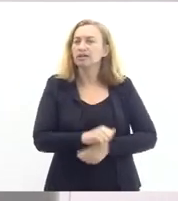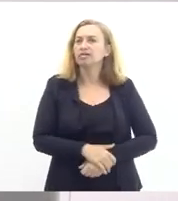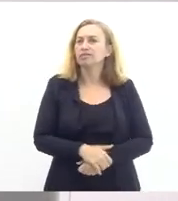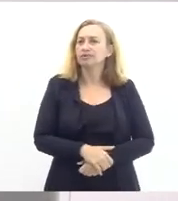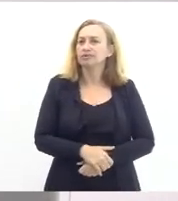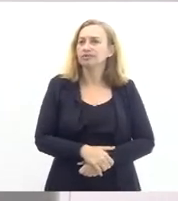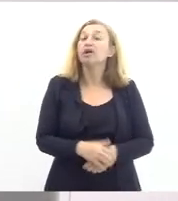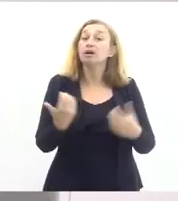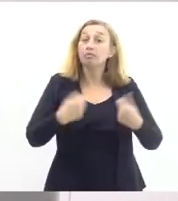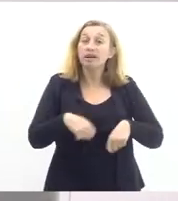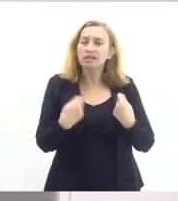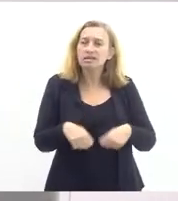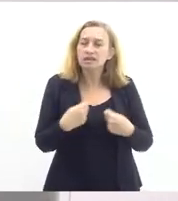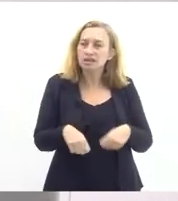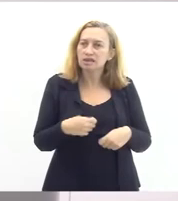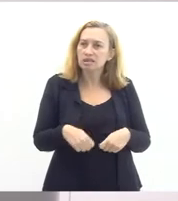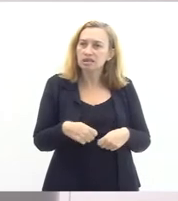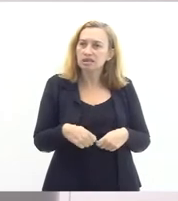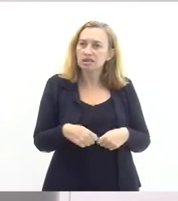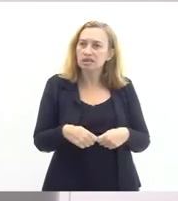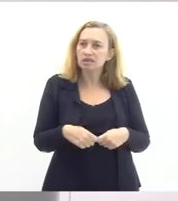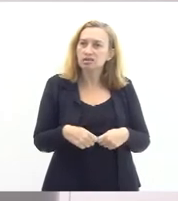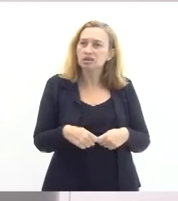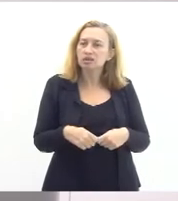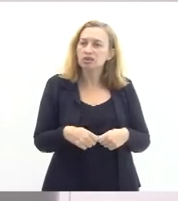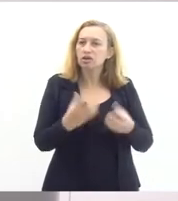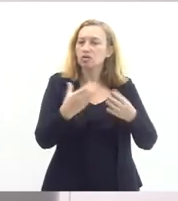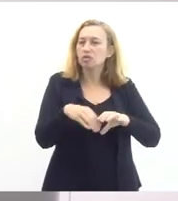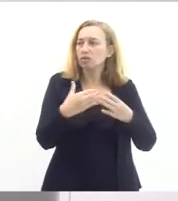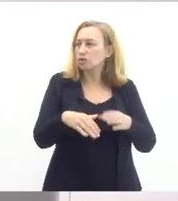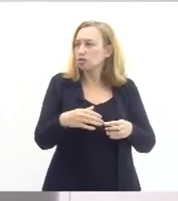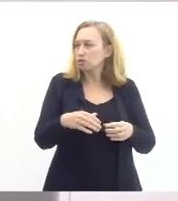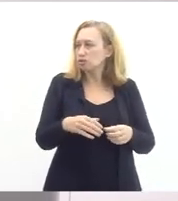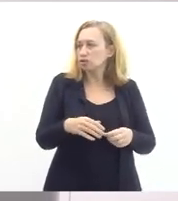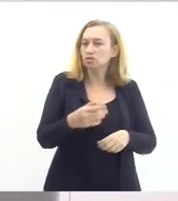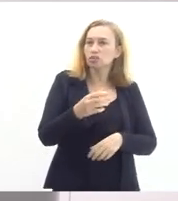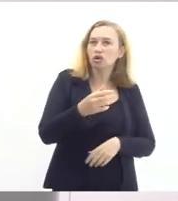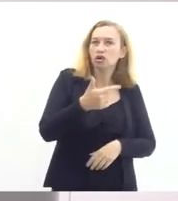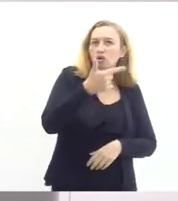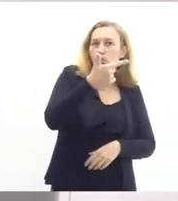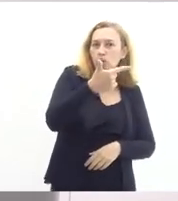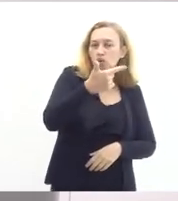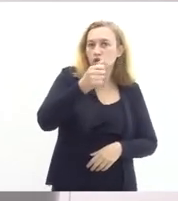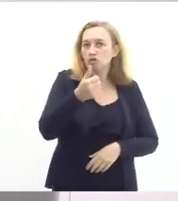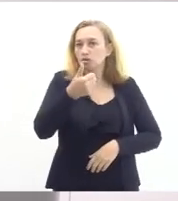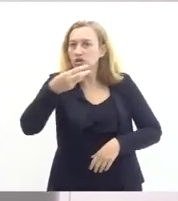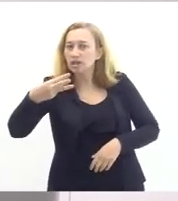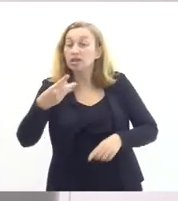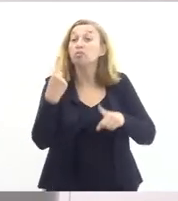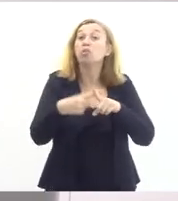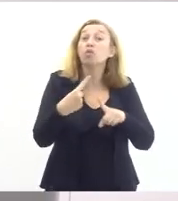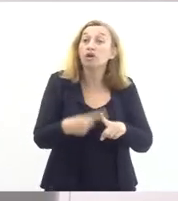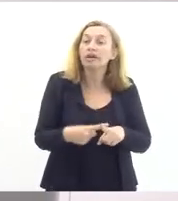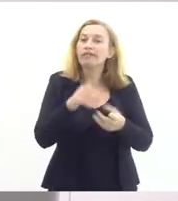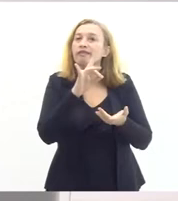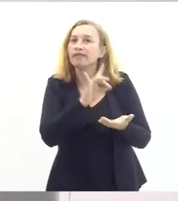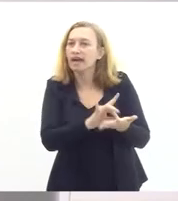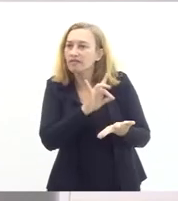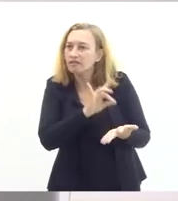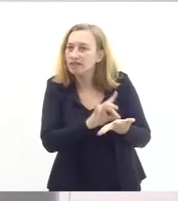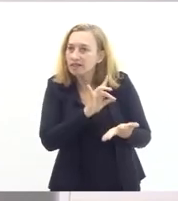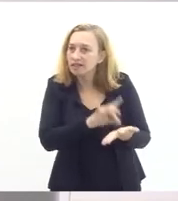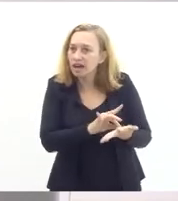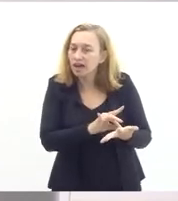a gente precisa de uma homologação do concurso pessoal de 2013 porque na verdade